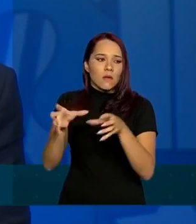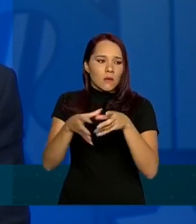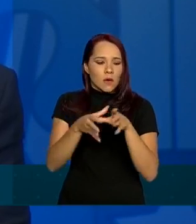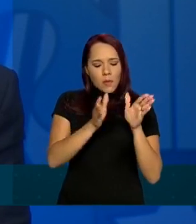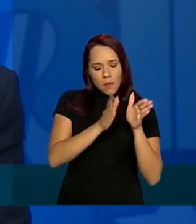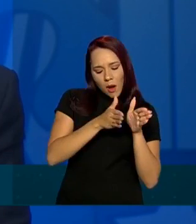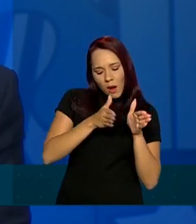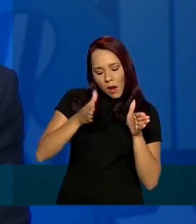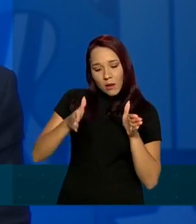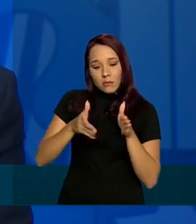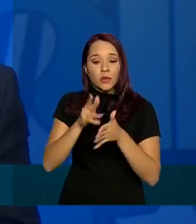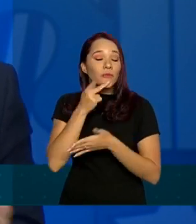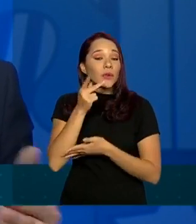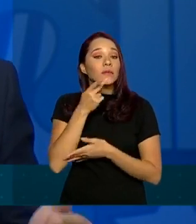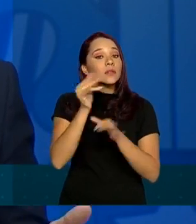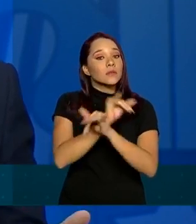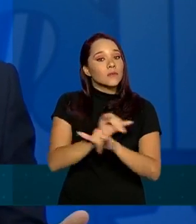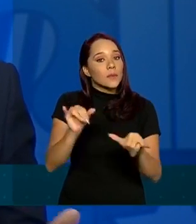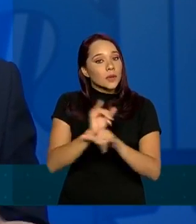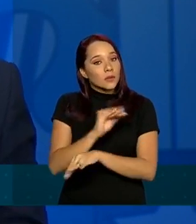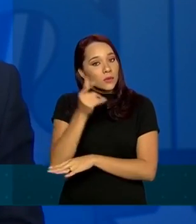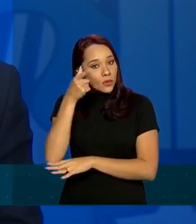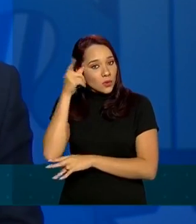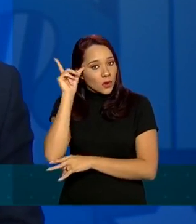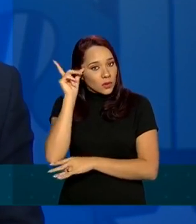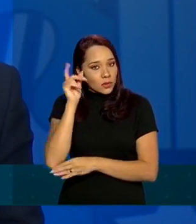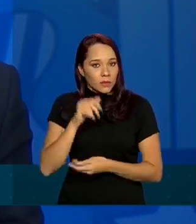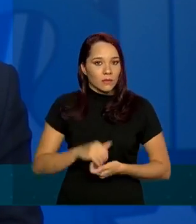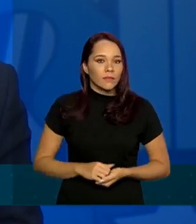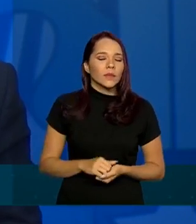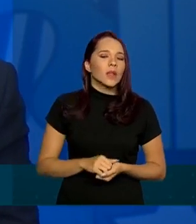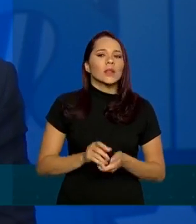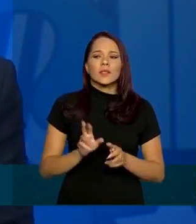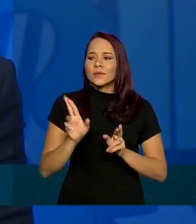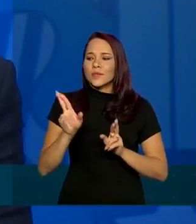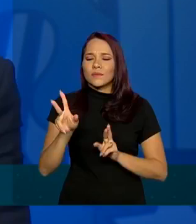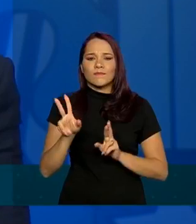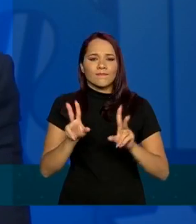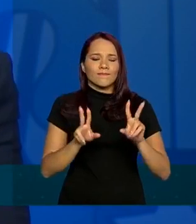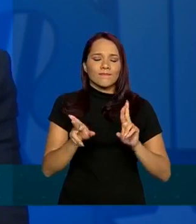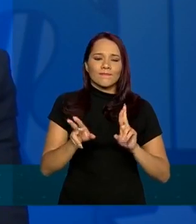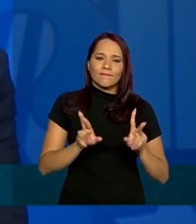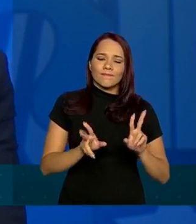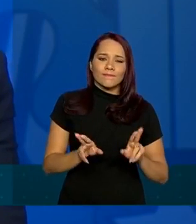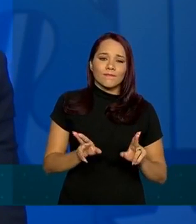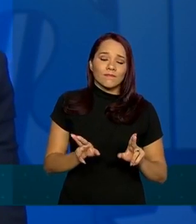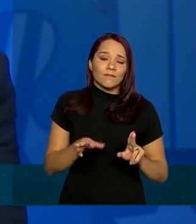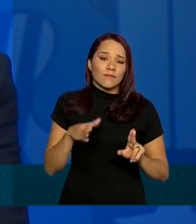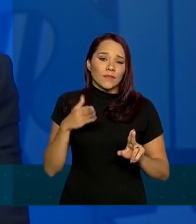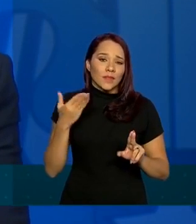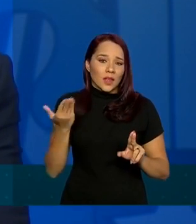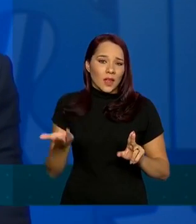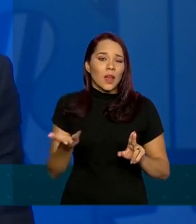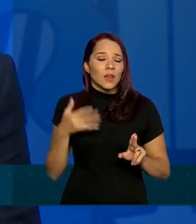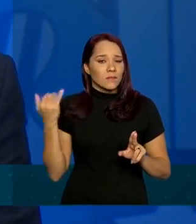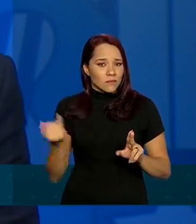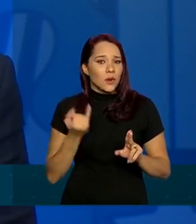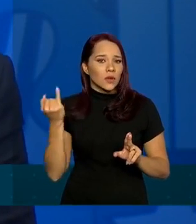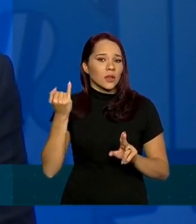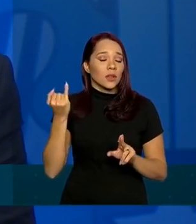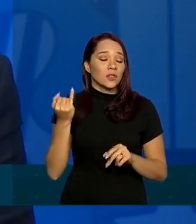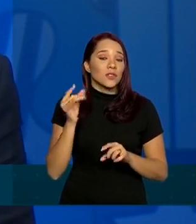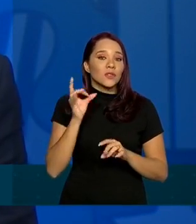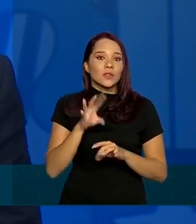os procedimentos eu estou falando dos dados de ontem essas diferenças elas são significativas são importantes